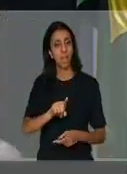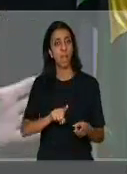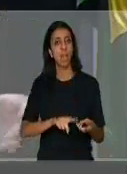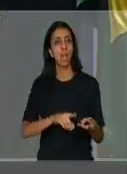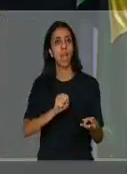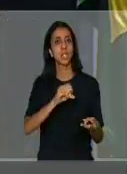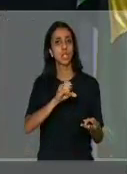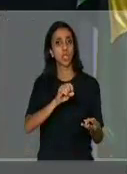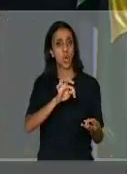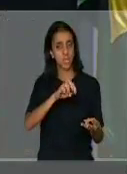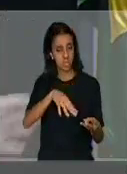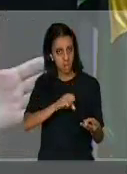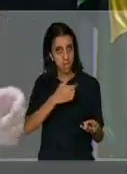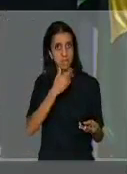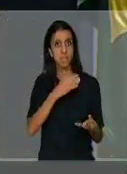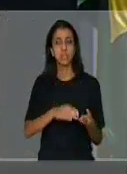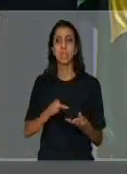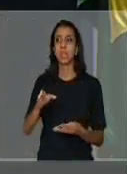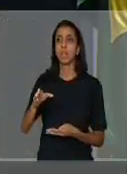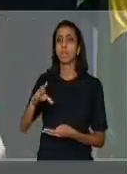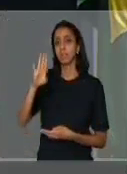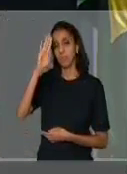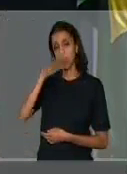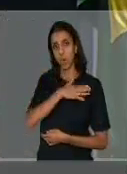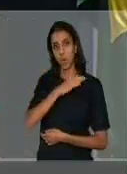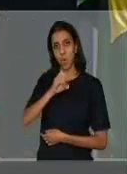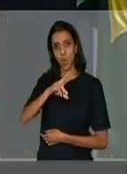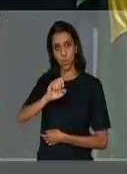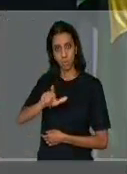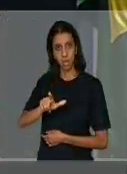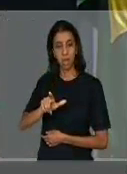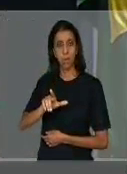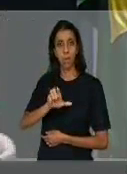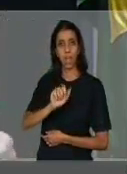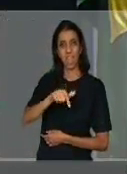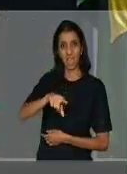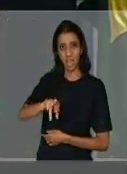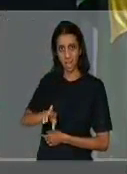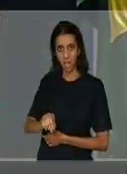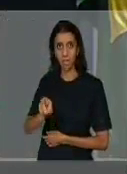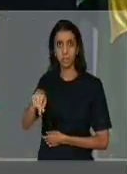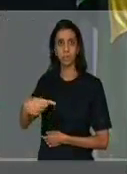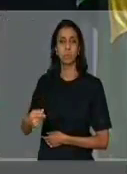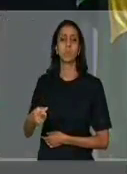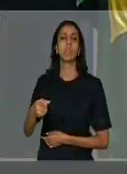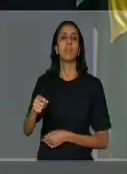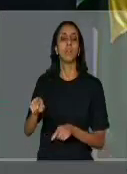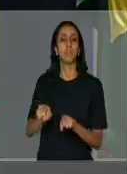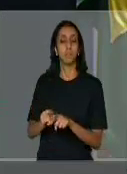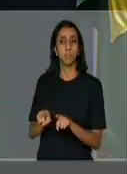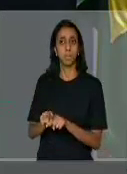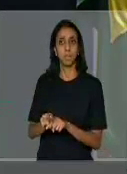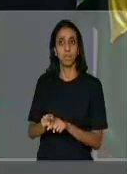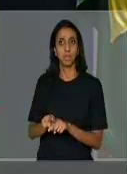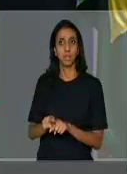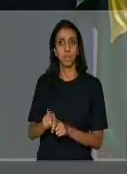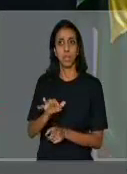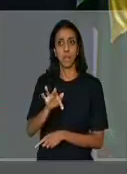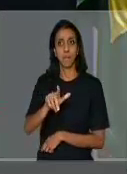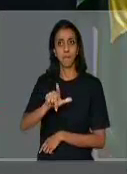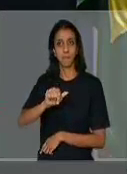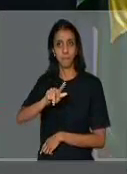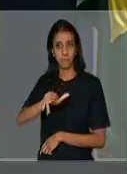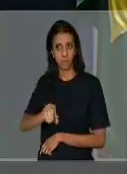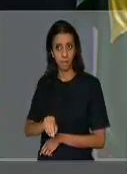Cavalcante, cumprimentar o coronel Leandro Atu, comandante segundo comando de policiamento regional do Leste, Flávio Werneck,